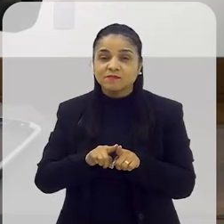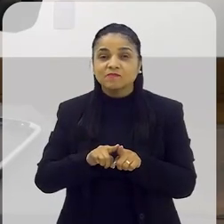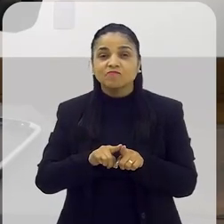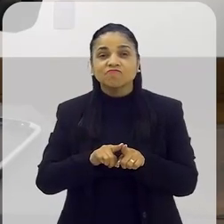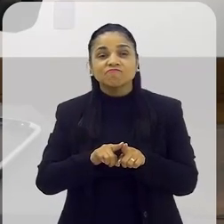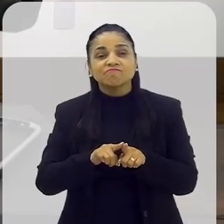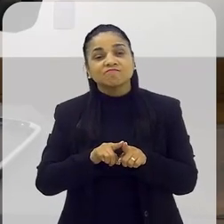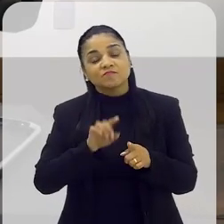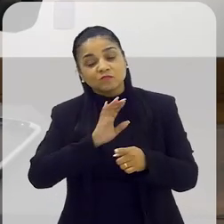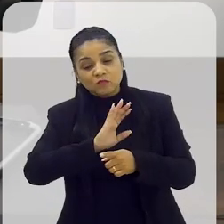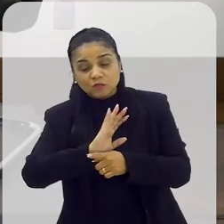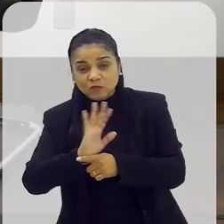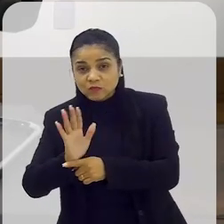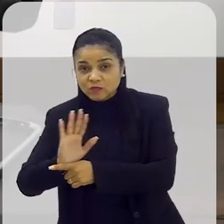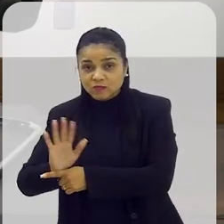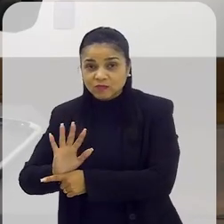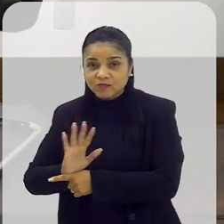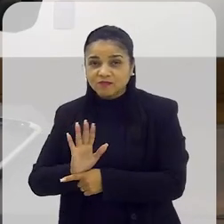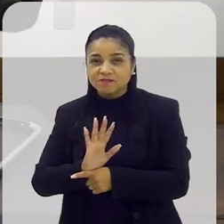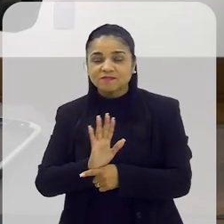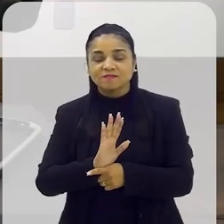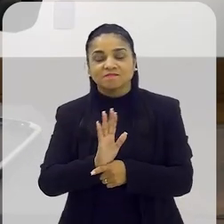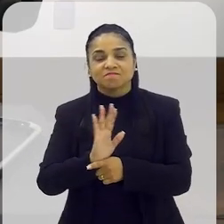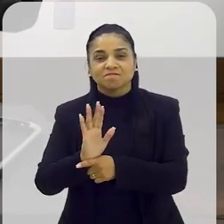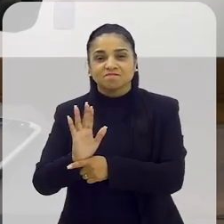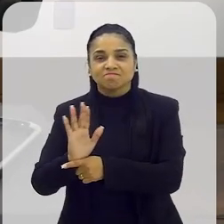têm uma compreensão de que aquilo é um...